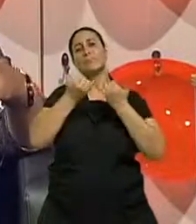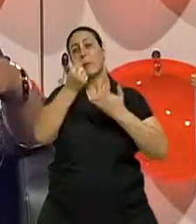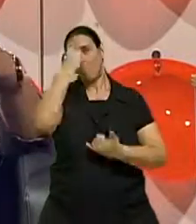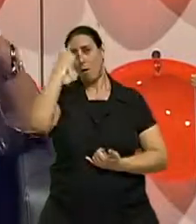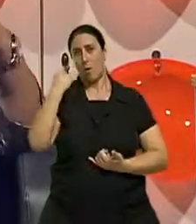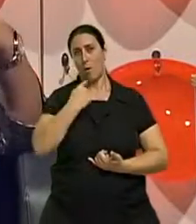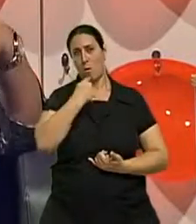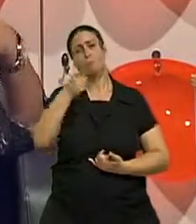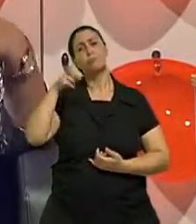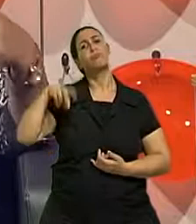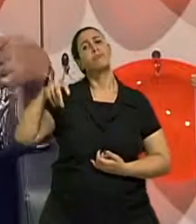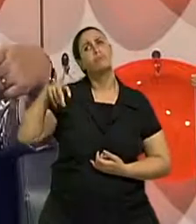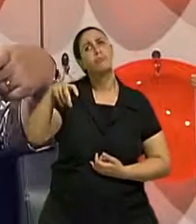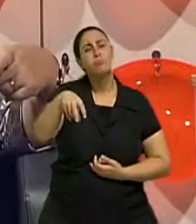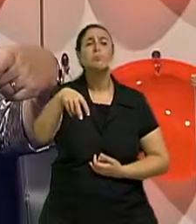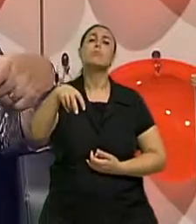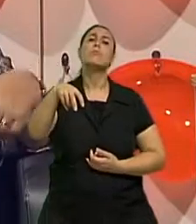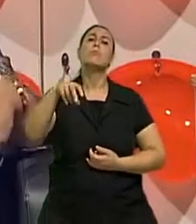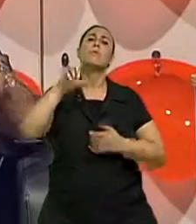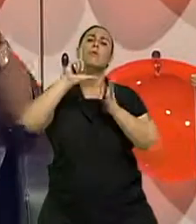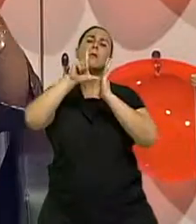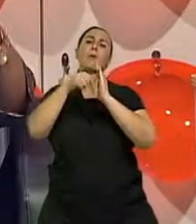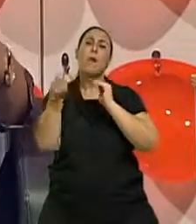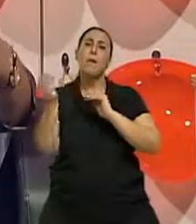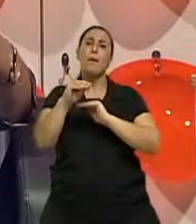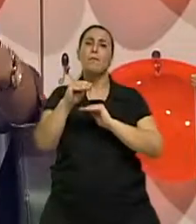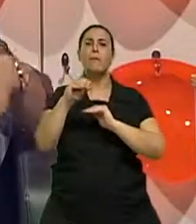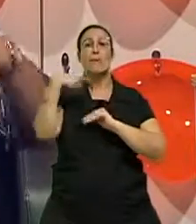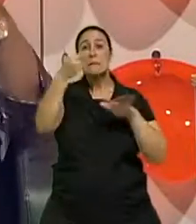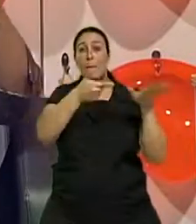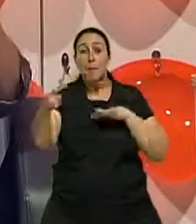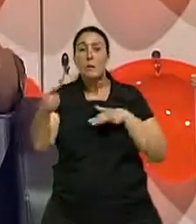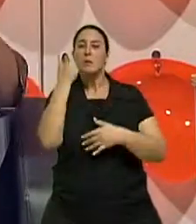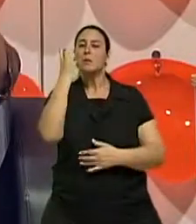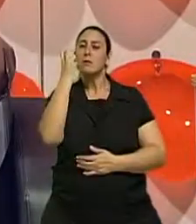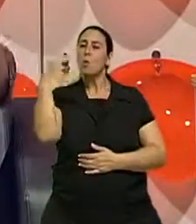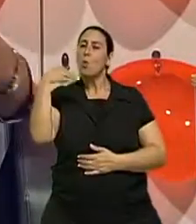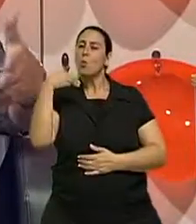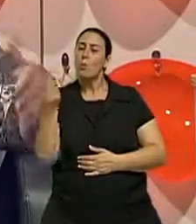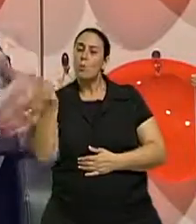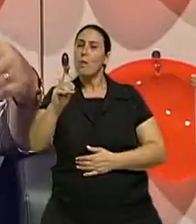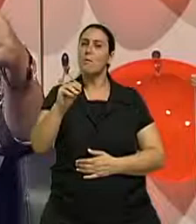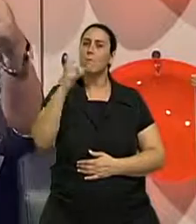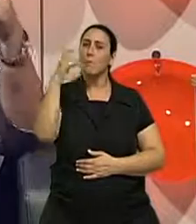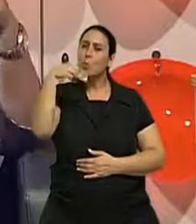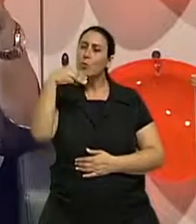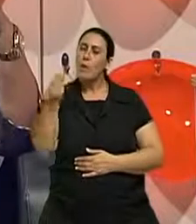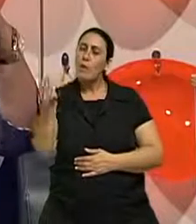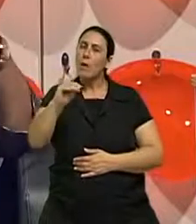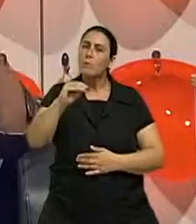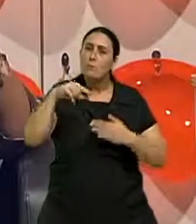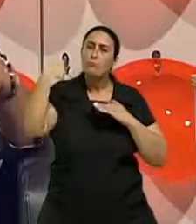E a gente aumenta cinco minutos por semana. E vai indo. Se